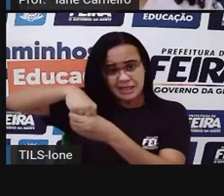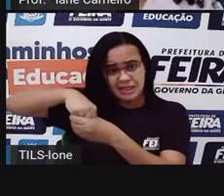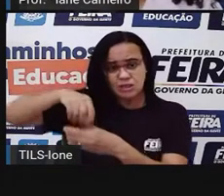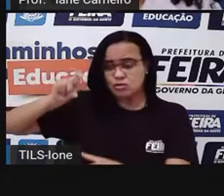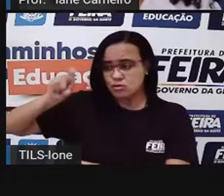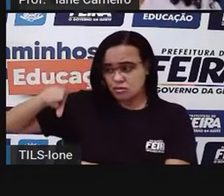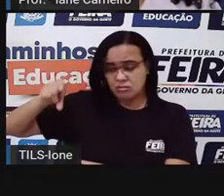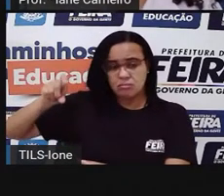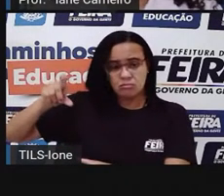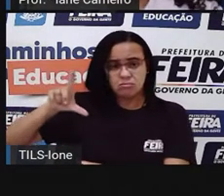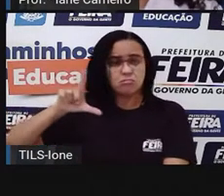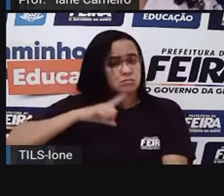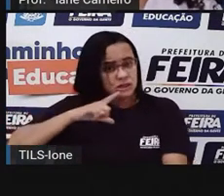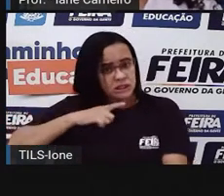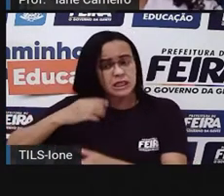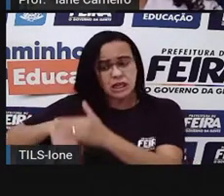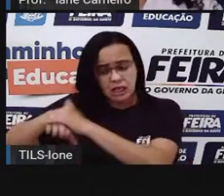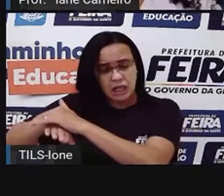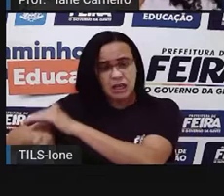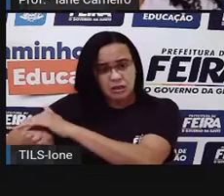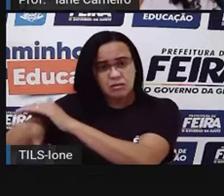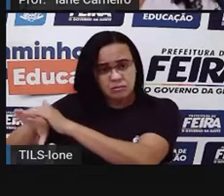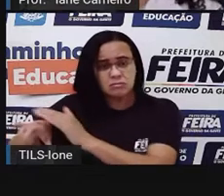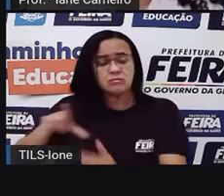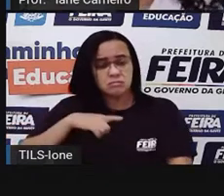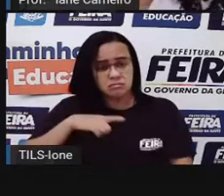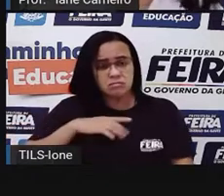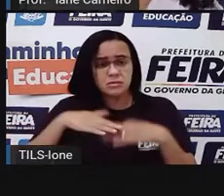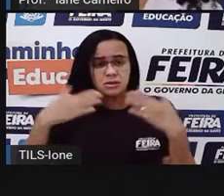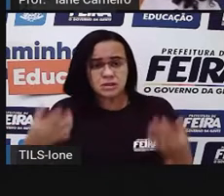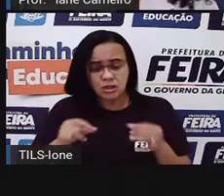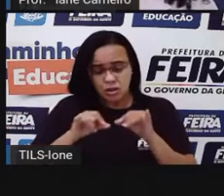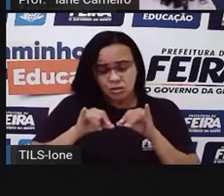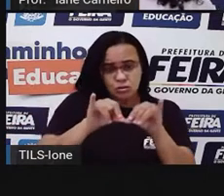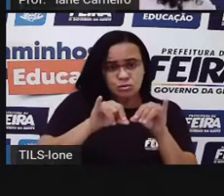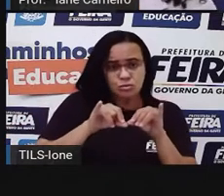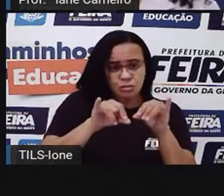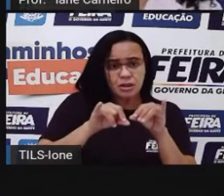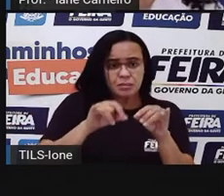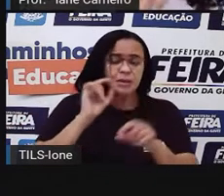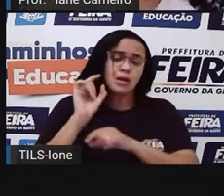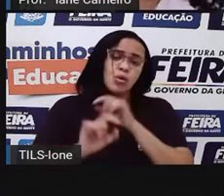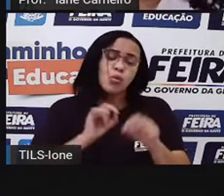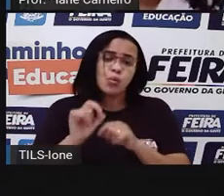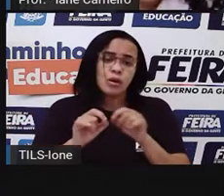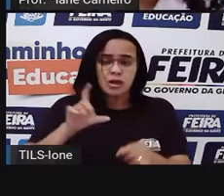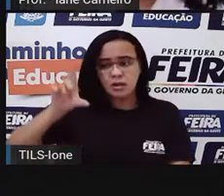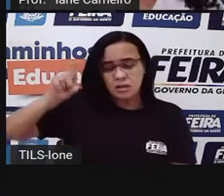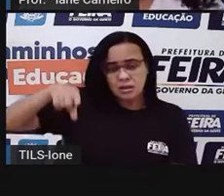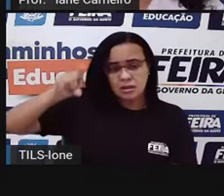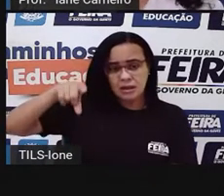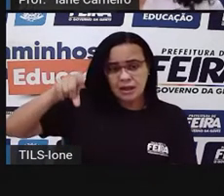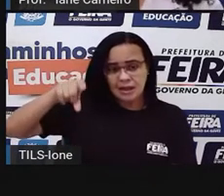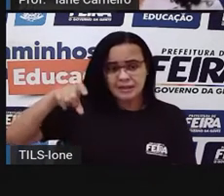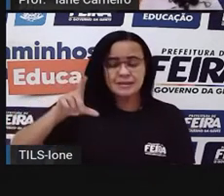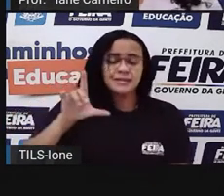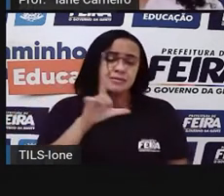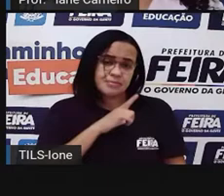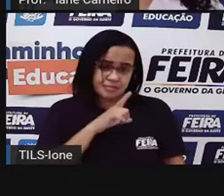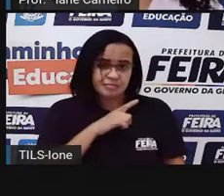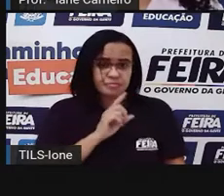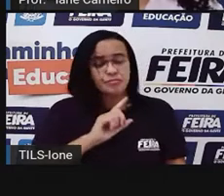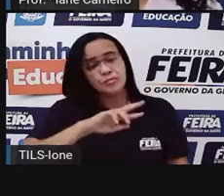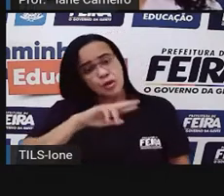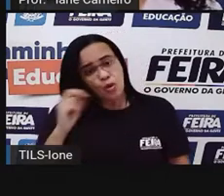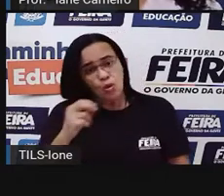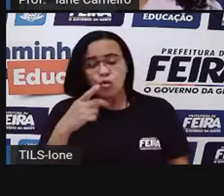no supermercado a gente vai comprar produtos utilizando o dinheiro. Seja cartão, seja o próprio dinheiro, Em cédula ou